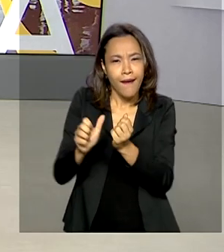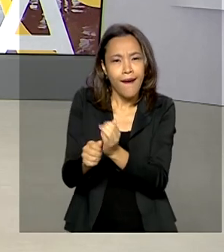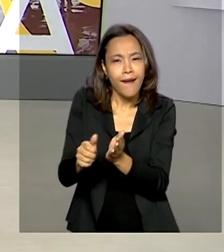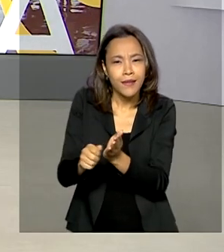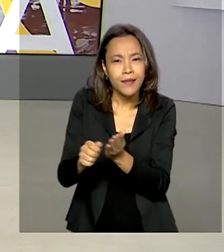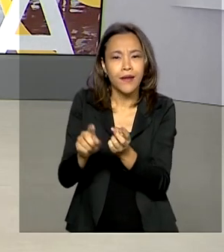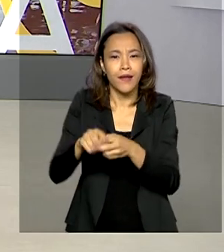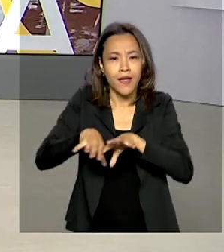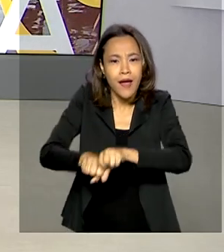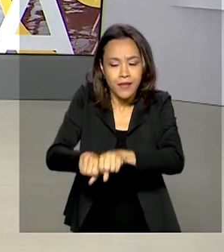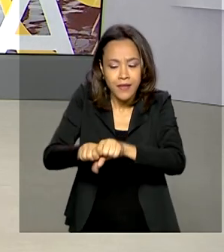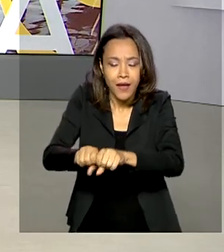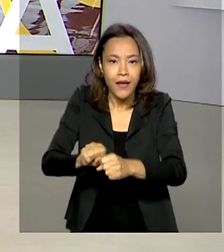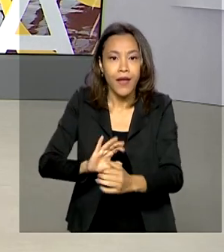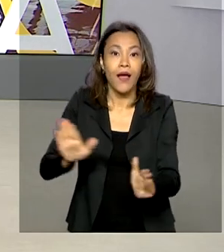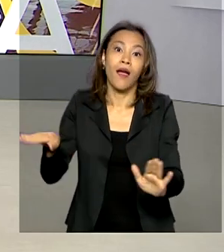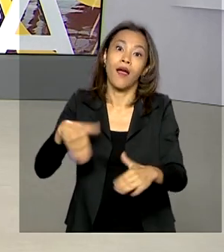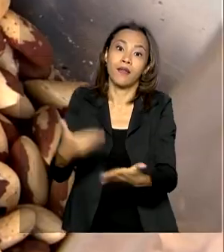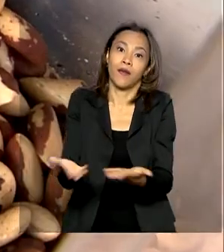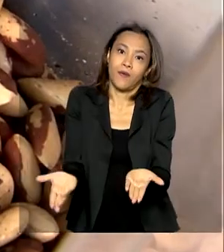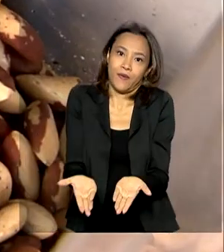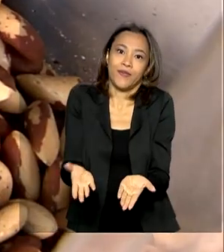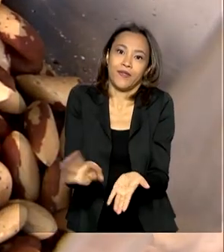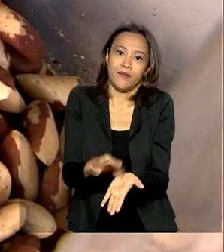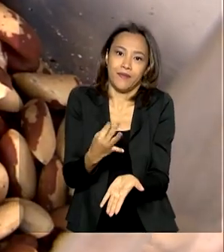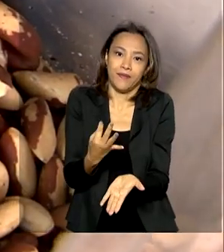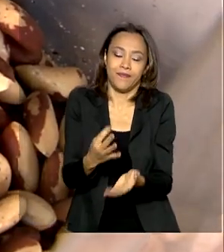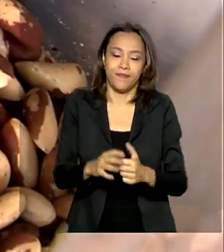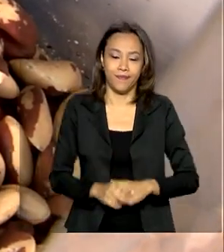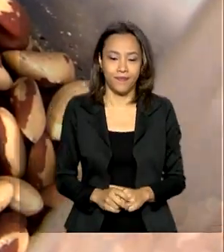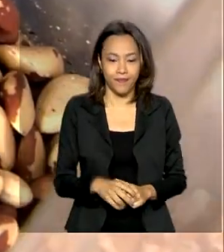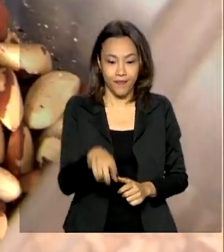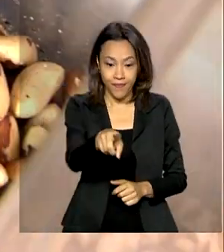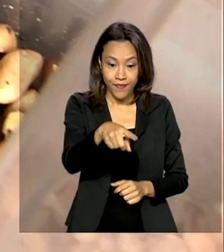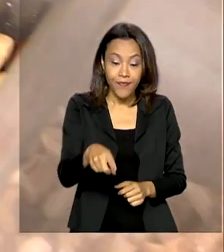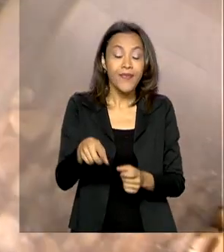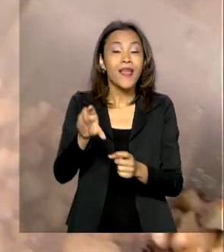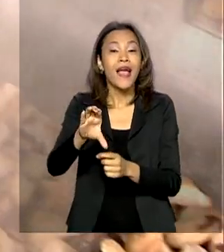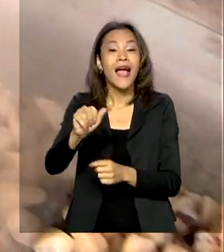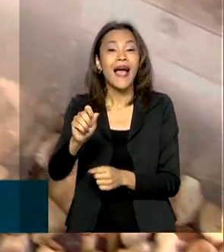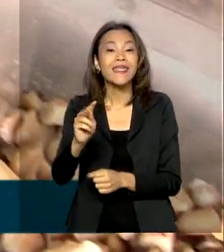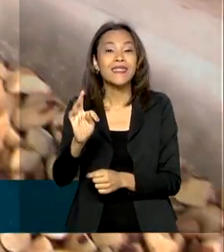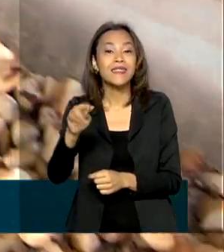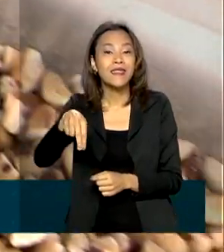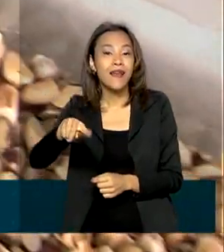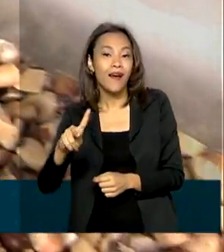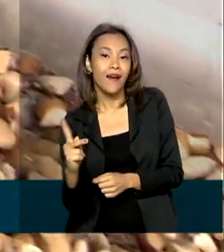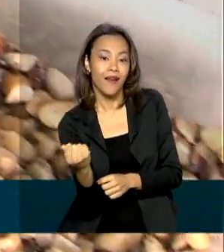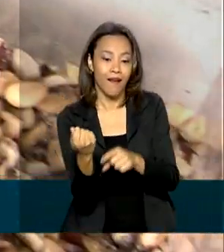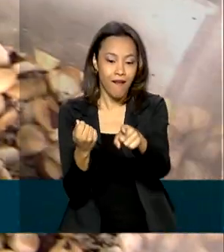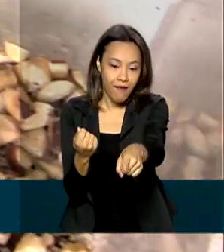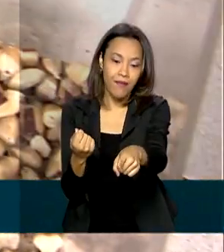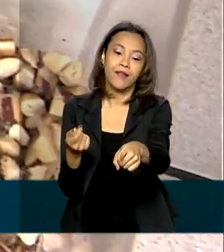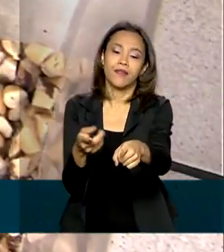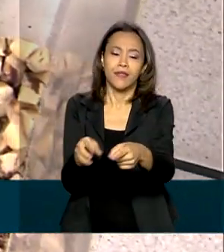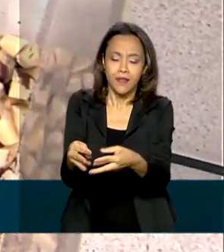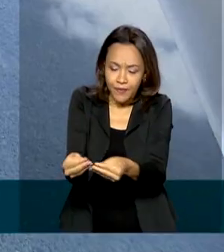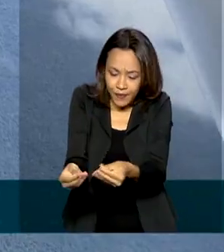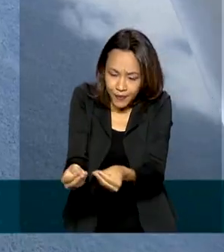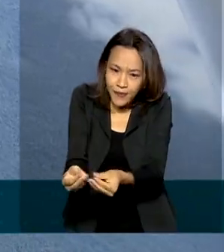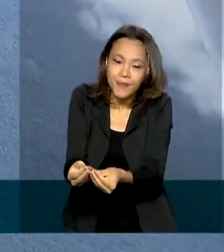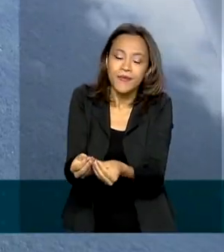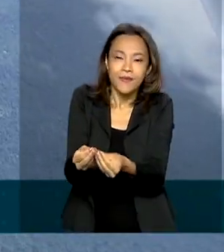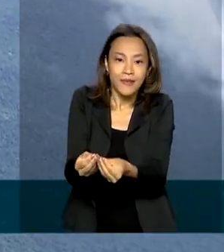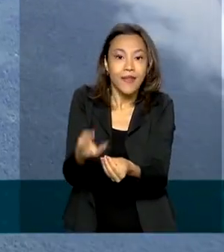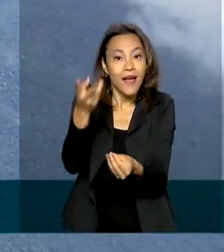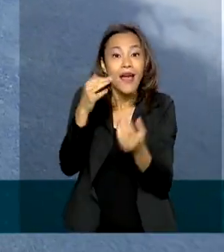vão até hoje, sexta-feira. A castanha do Brasil é um produto florestal não madeireiro